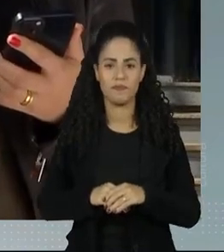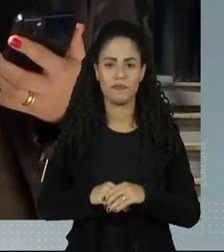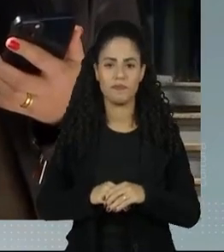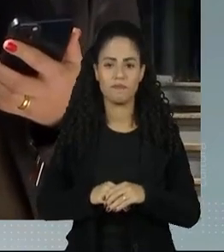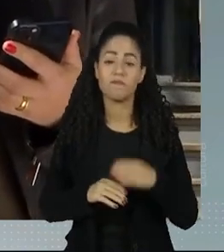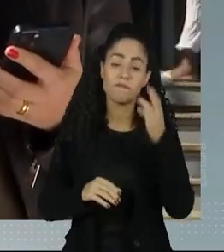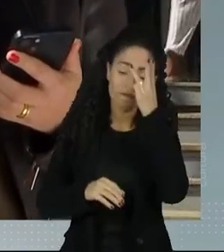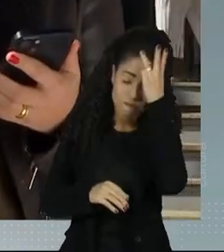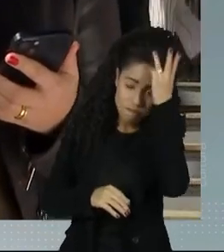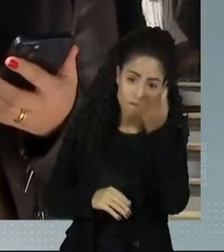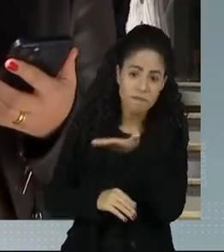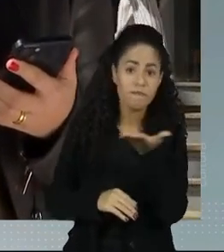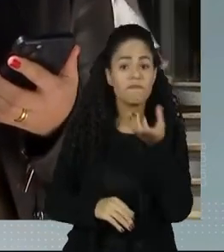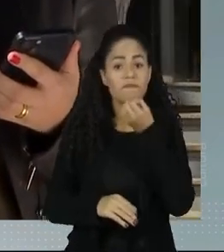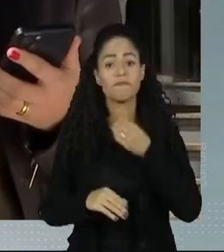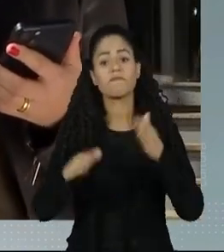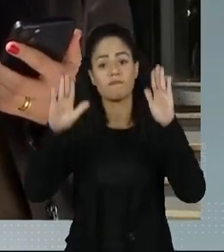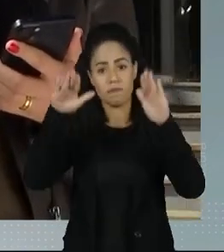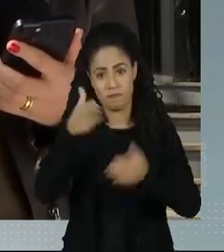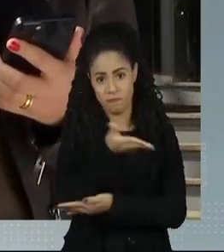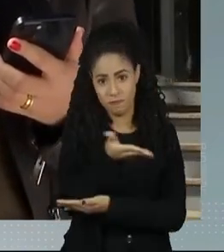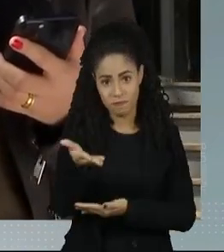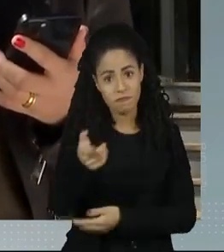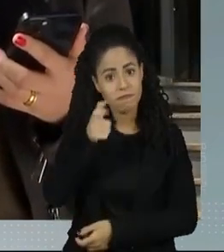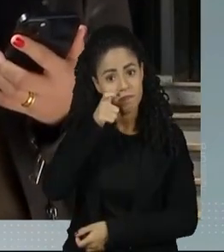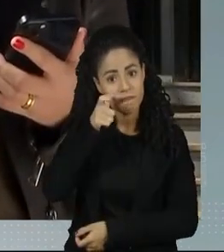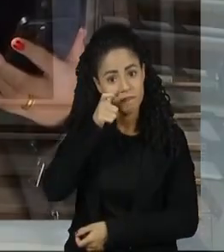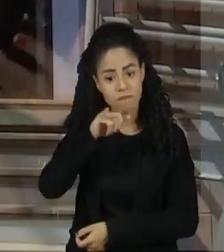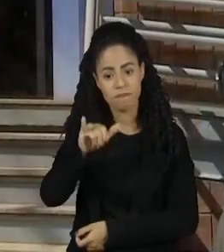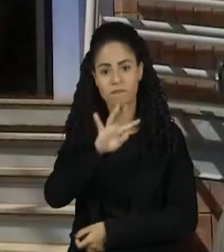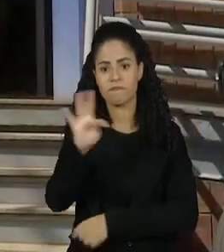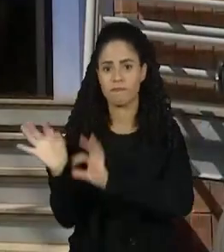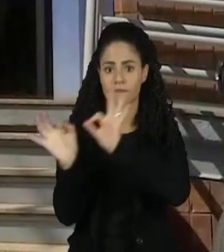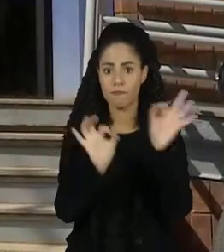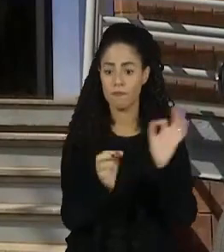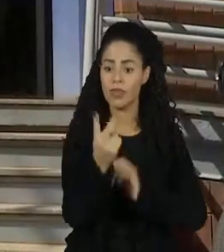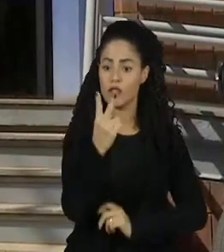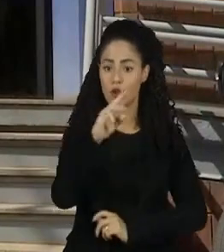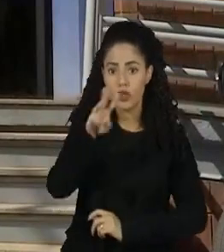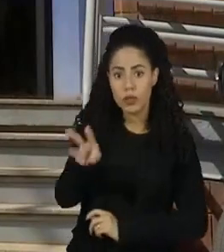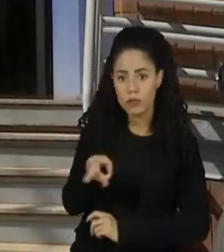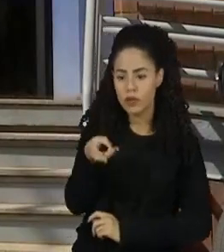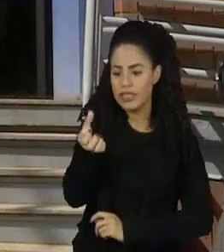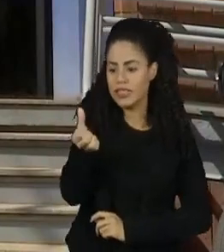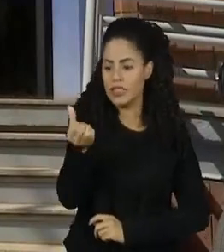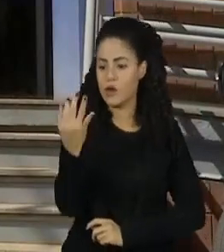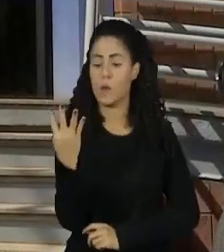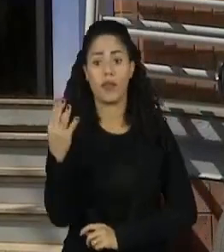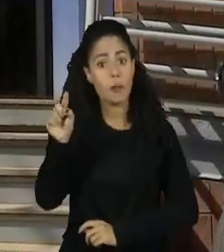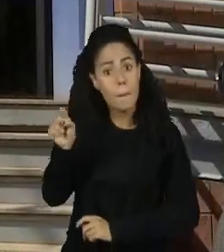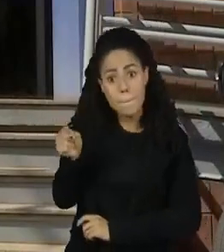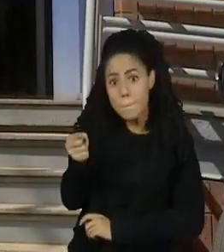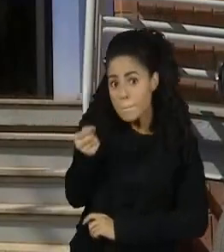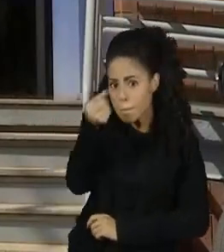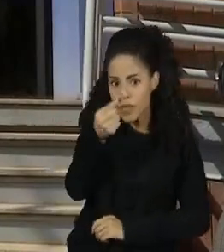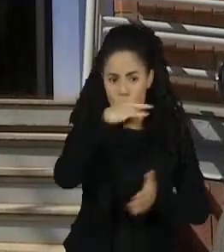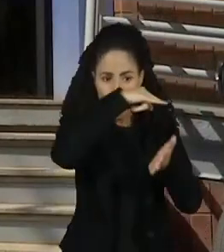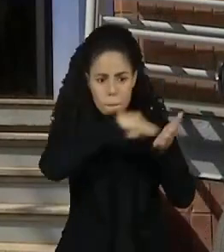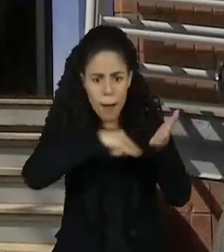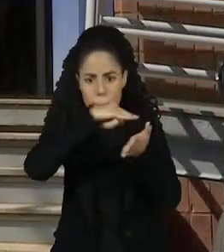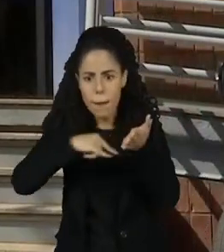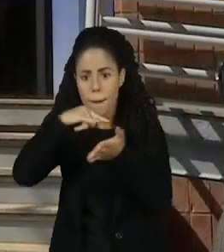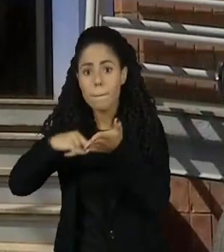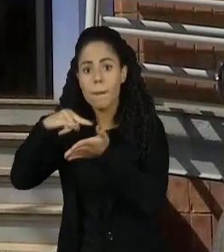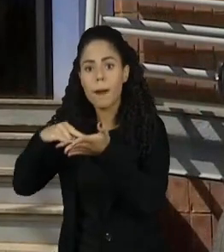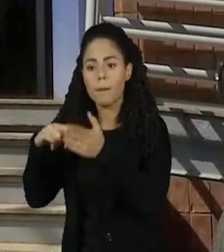Oi, Aldo. Uma boa tarde para você, boa tarde a todos. Esses 2 milhões e 64 mil registros correspondem